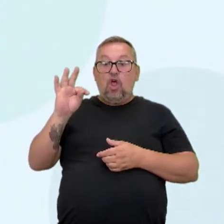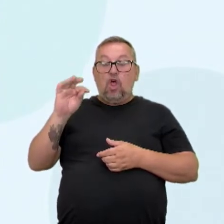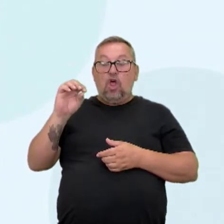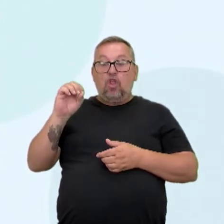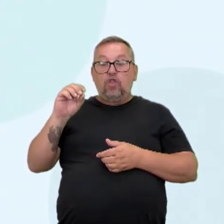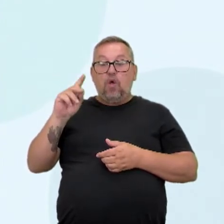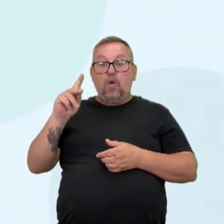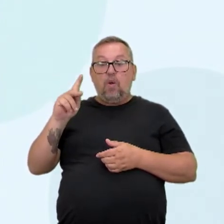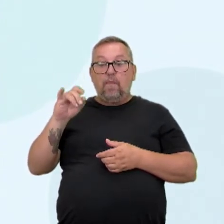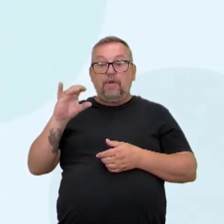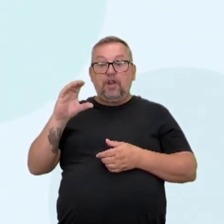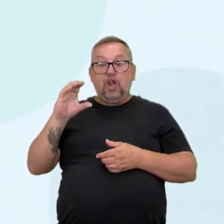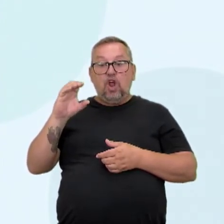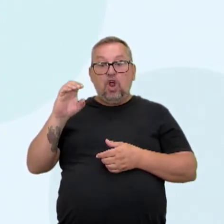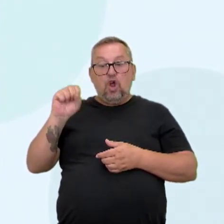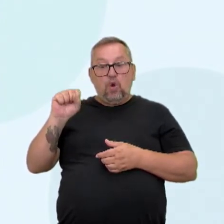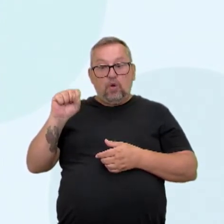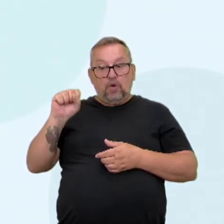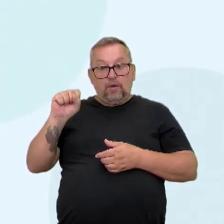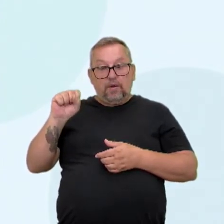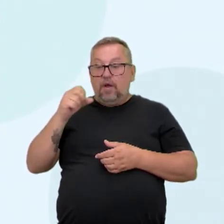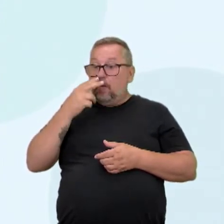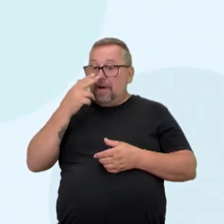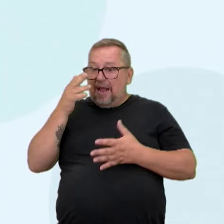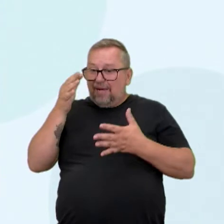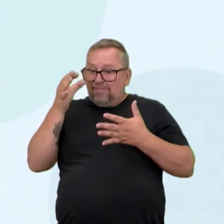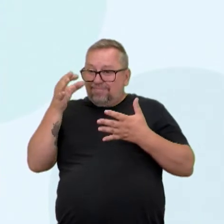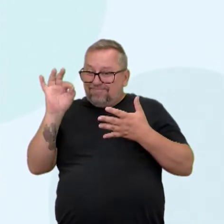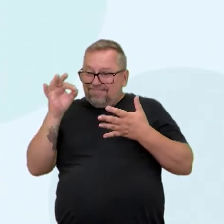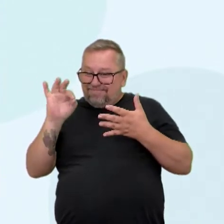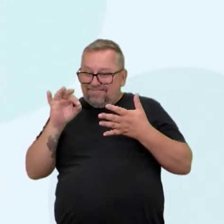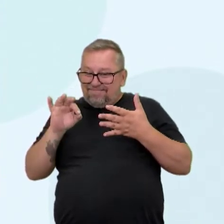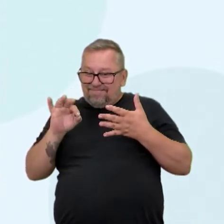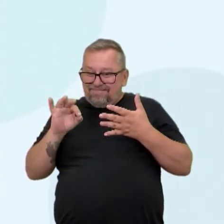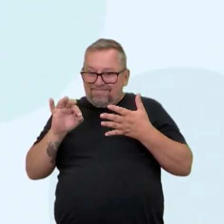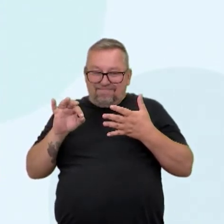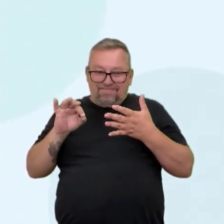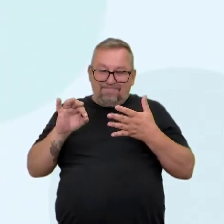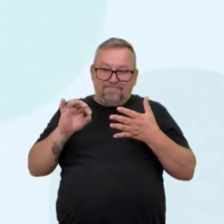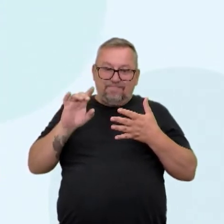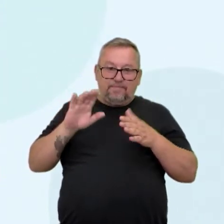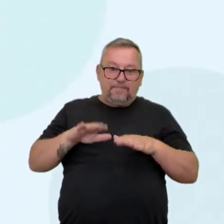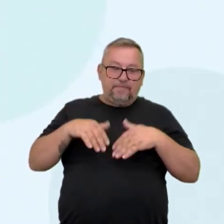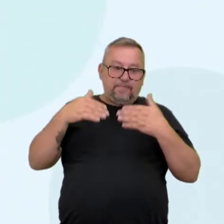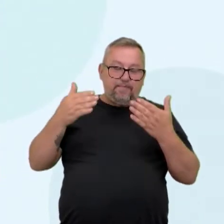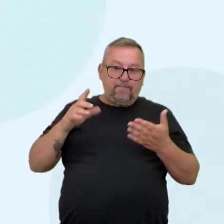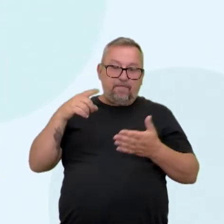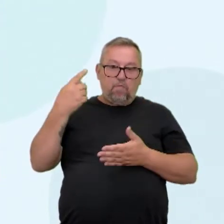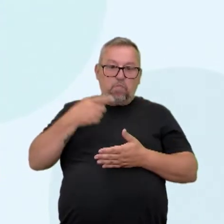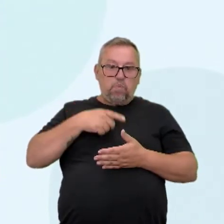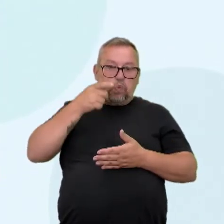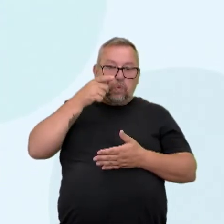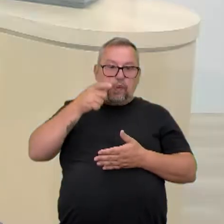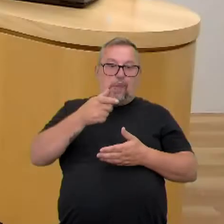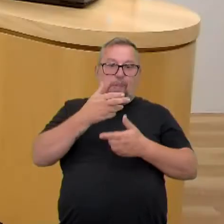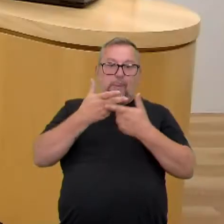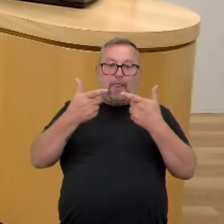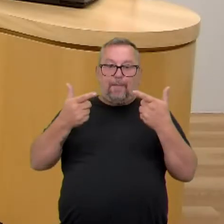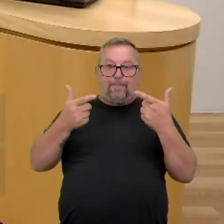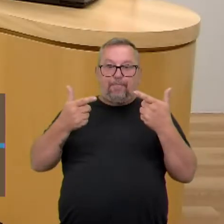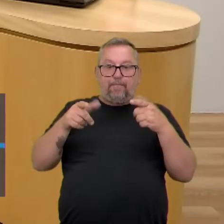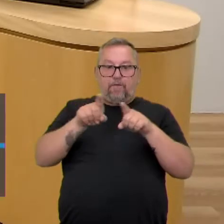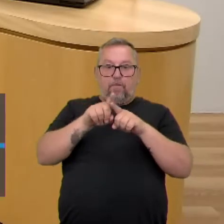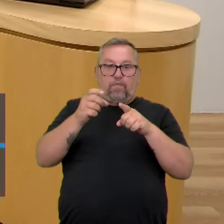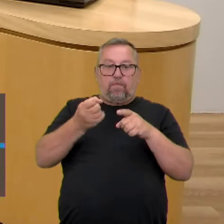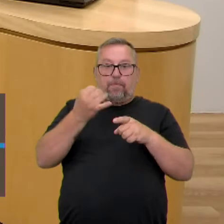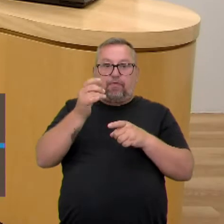ela parece apenas um detalhe, mas não é, né, Mafi? Tópico é quando a gente pega algo que levaria muitas